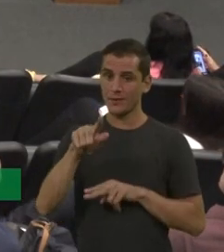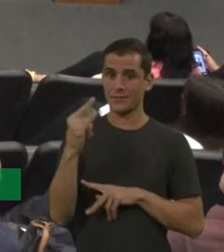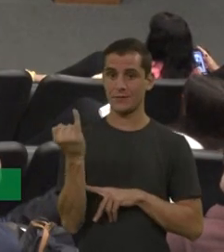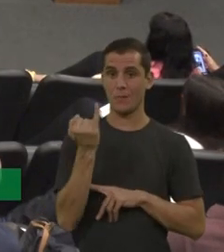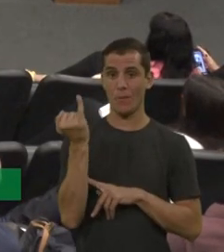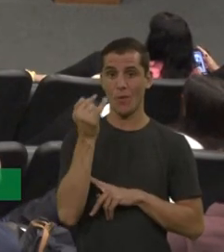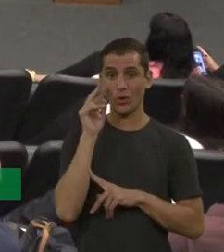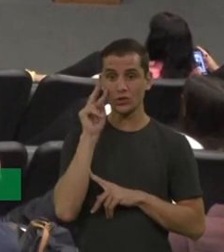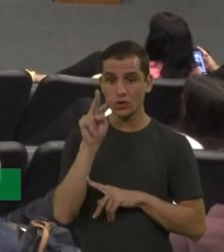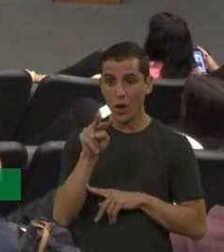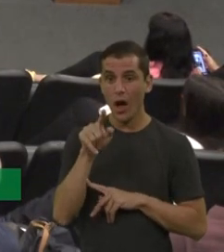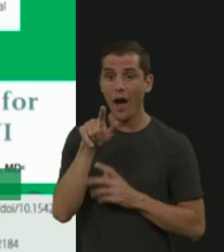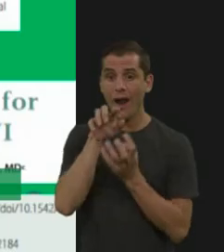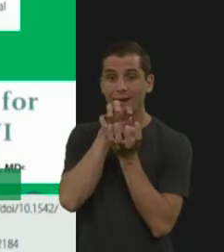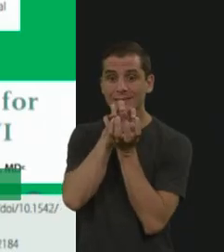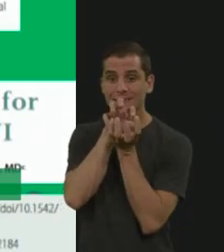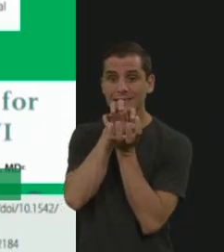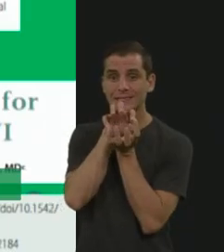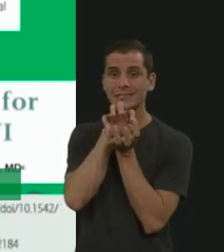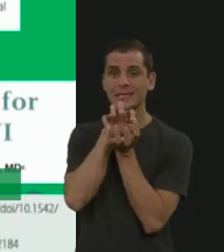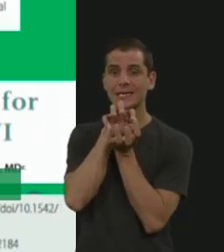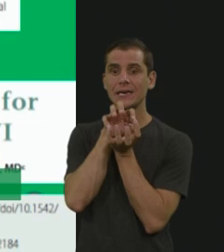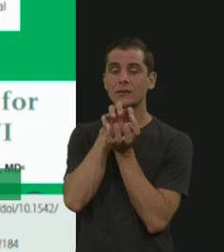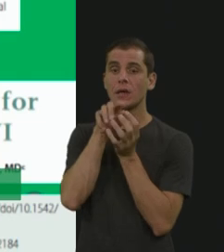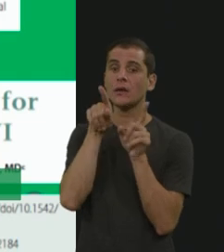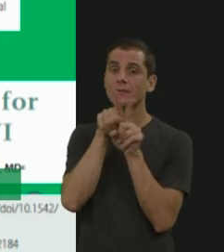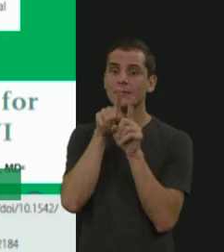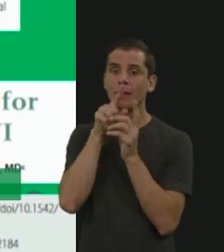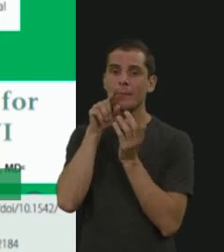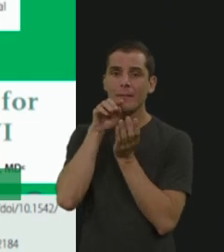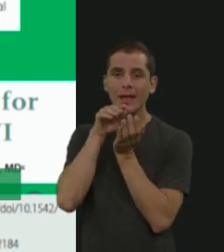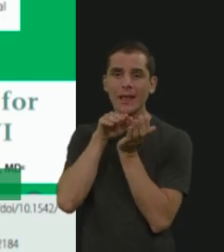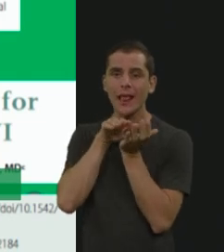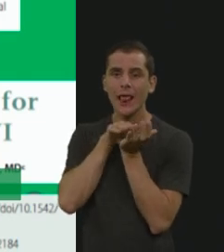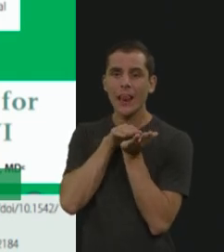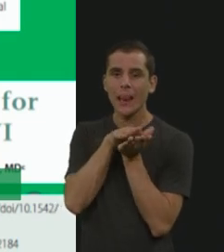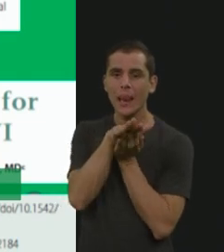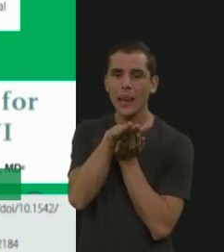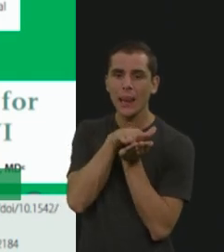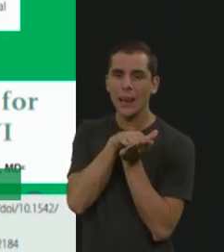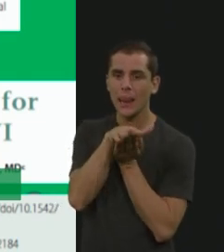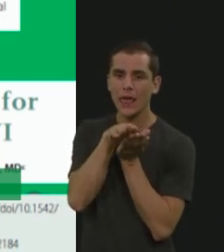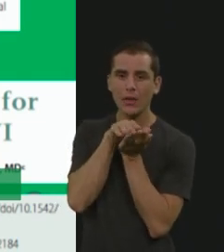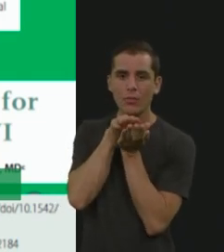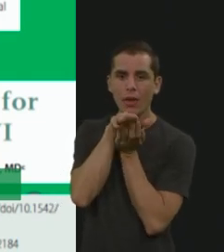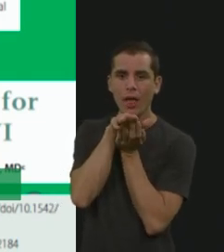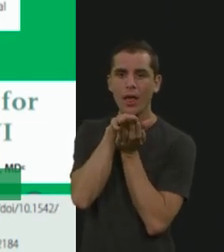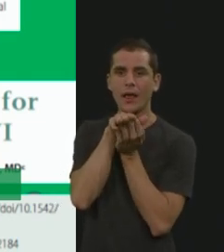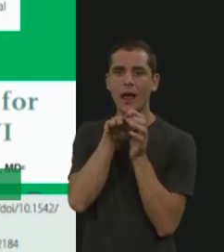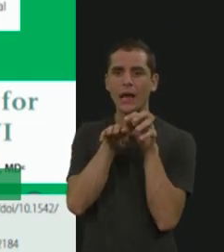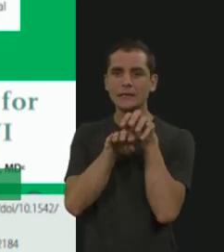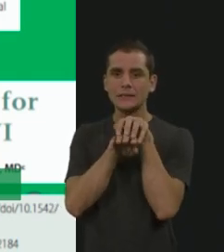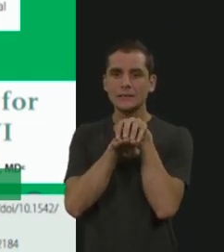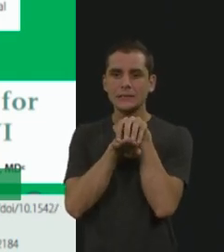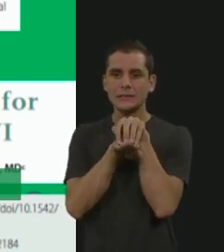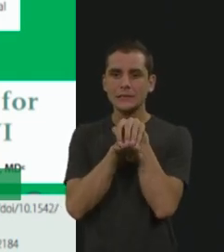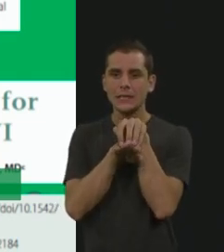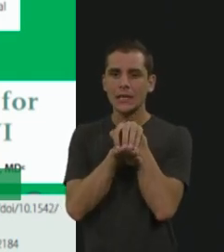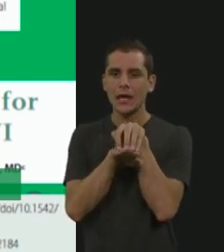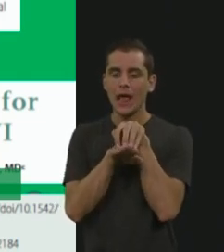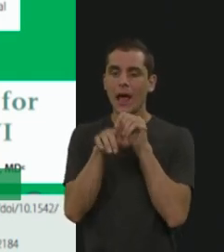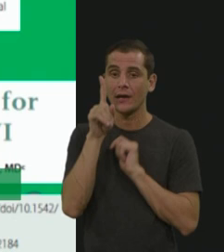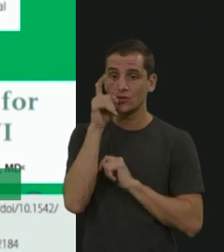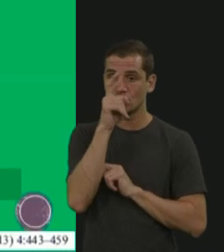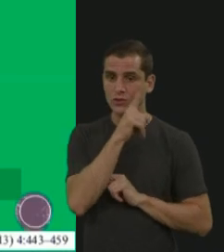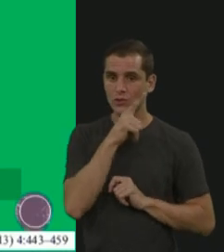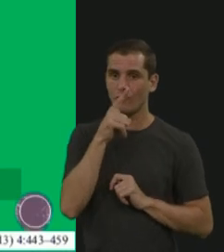Porque os dentes podem estar espaçados, a língua maior, né? Às tem uma dificuldade de fala, de engolir, os lábios também, né? Então,